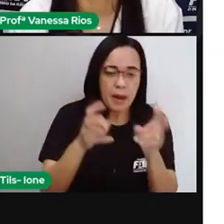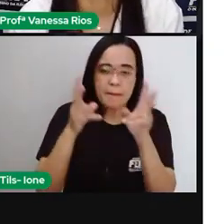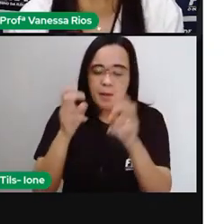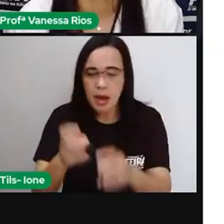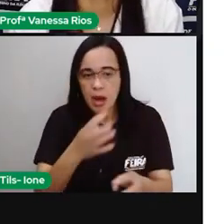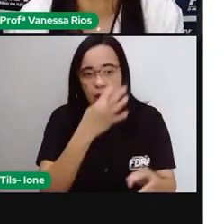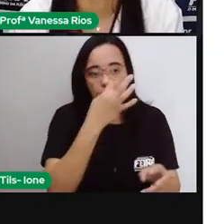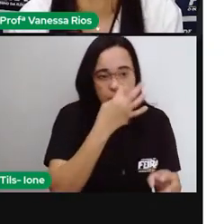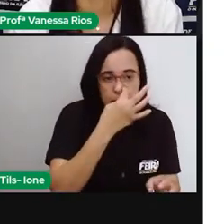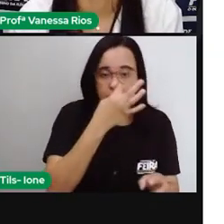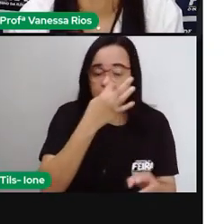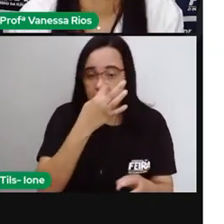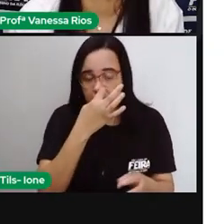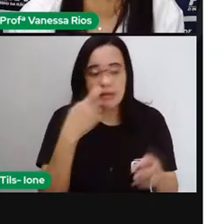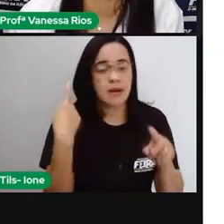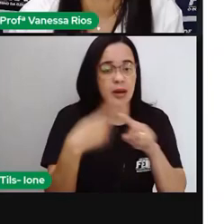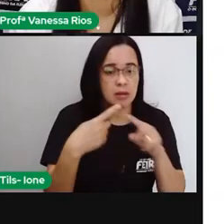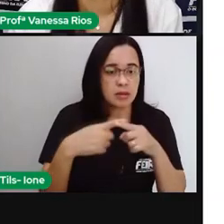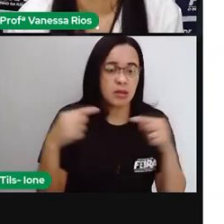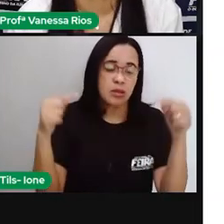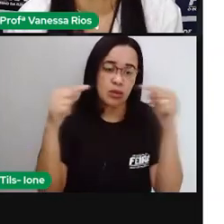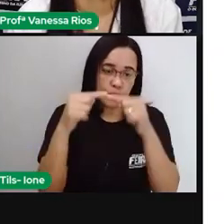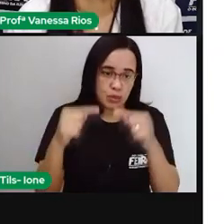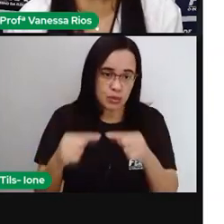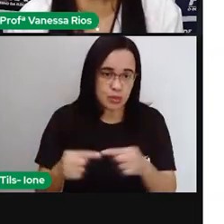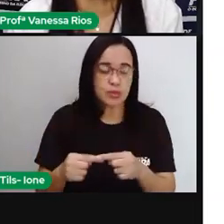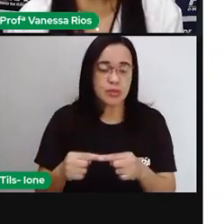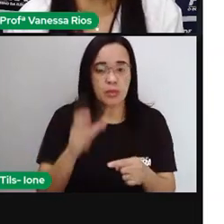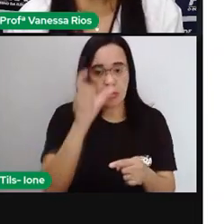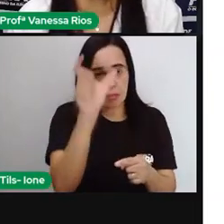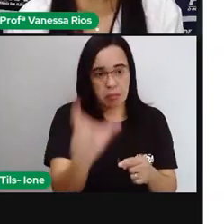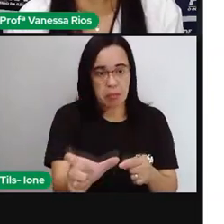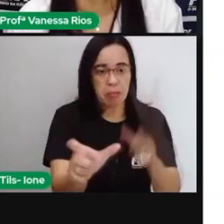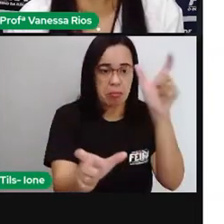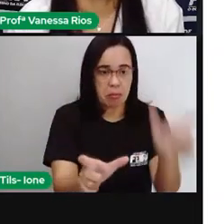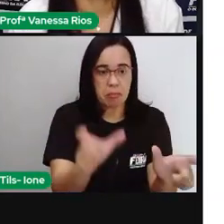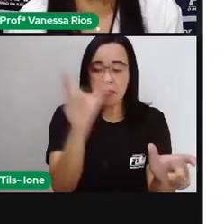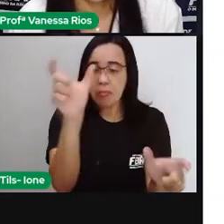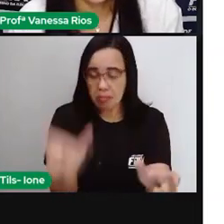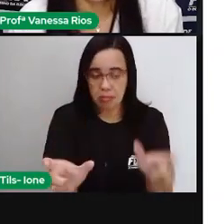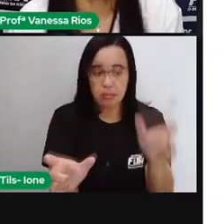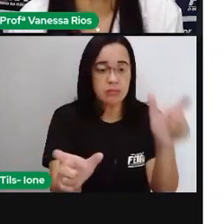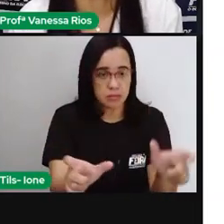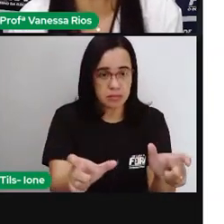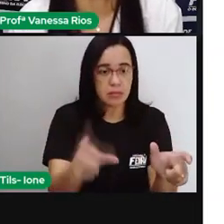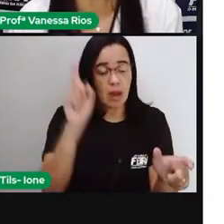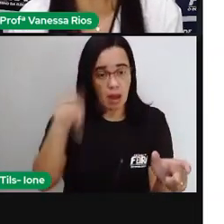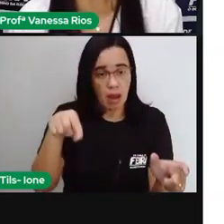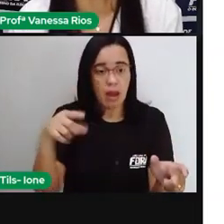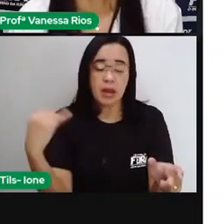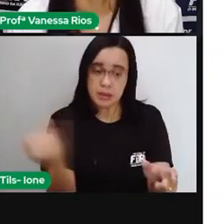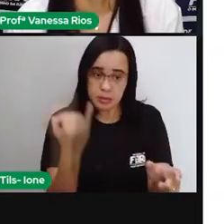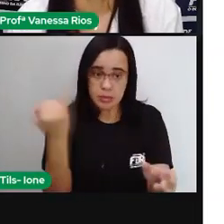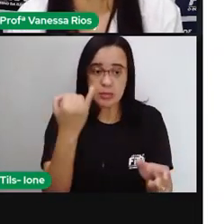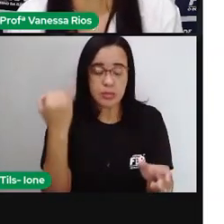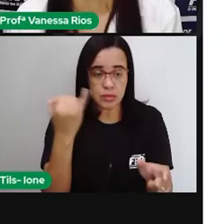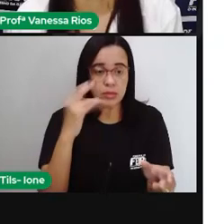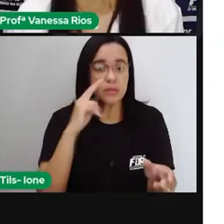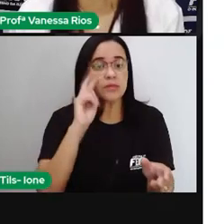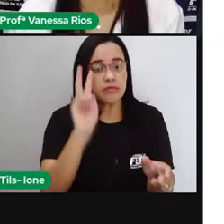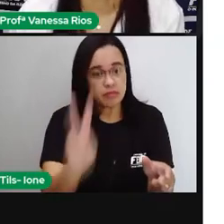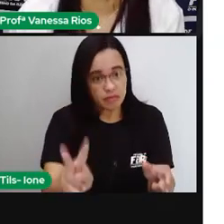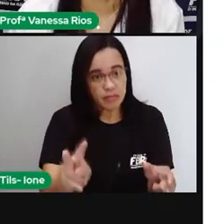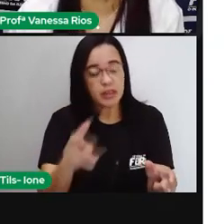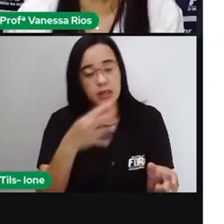lidar com questões aí que tratam de pessoa para a pessoa. E aí é muito interessante quando a gente observa não só